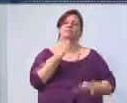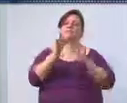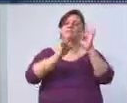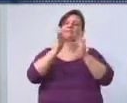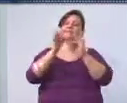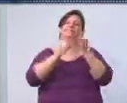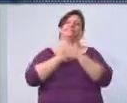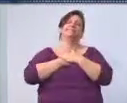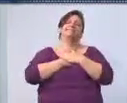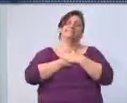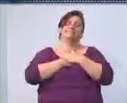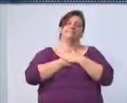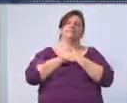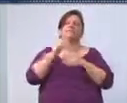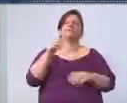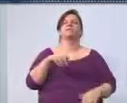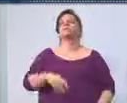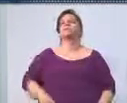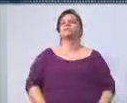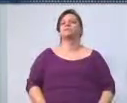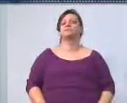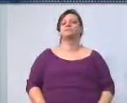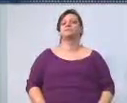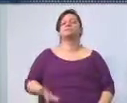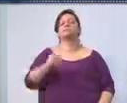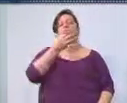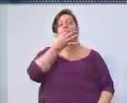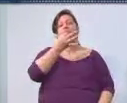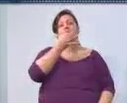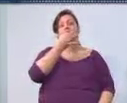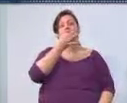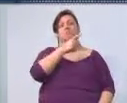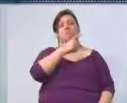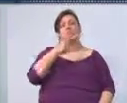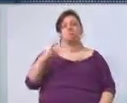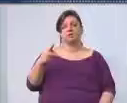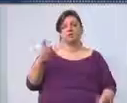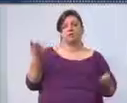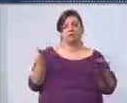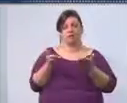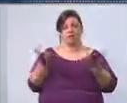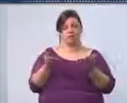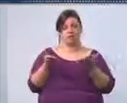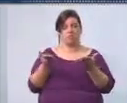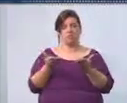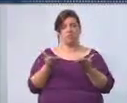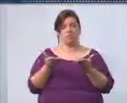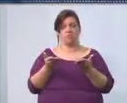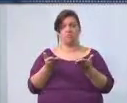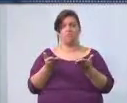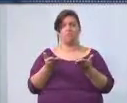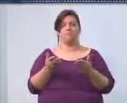desses ministérios sugeriram à presidenta neste momento não